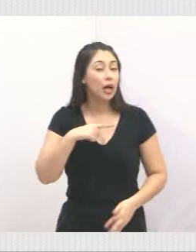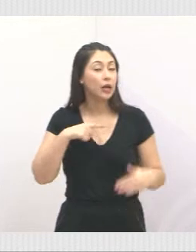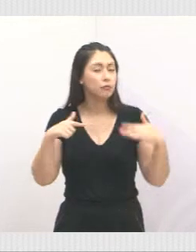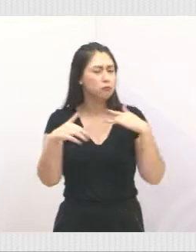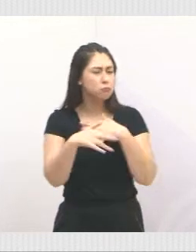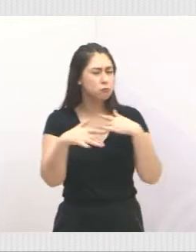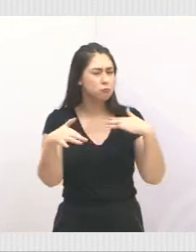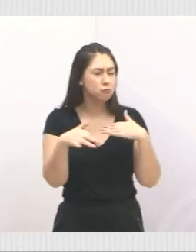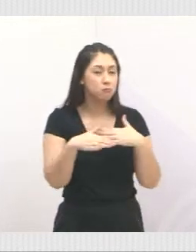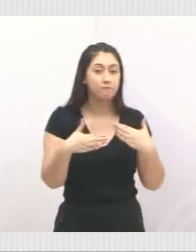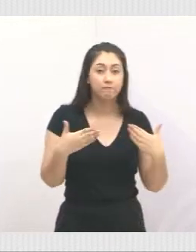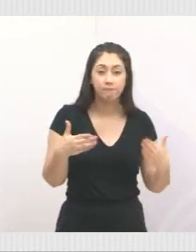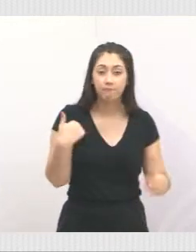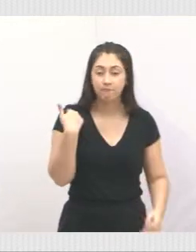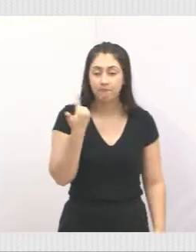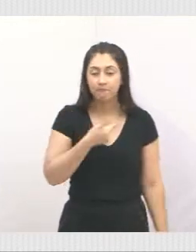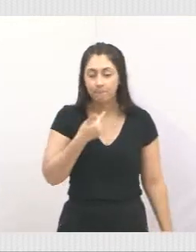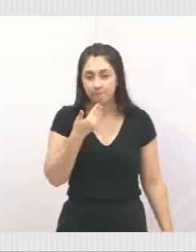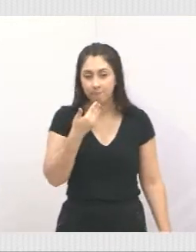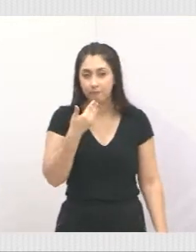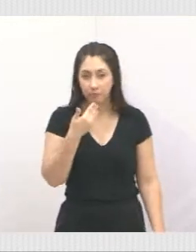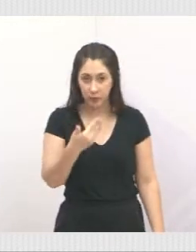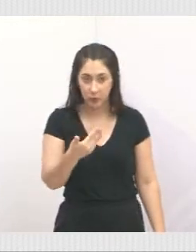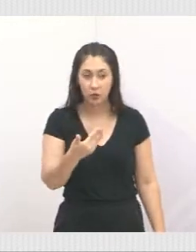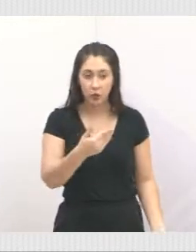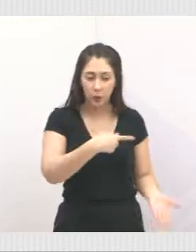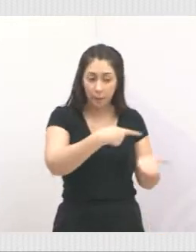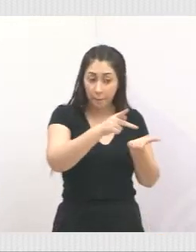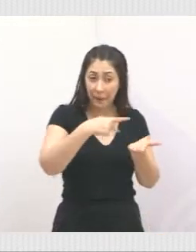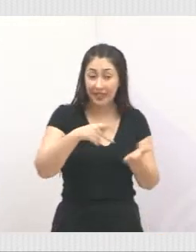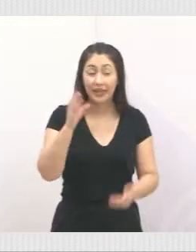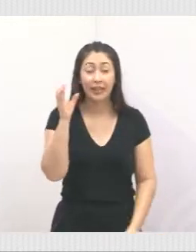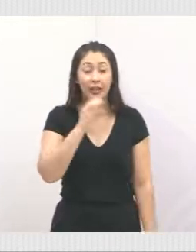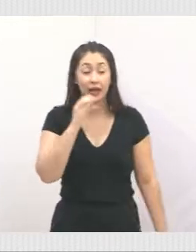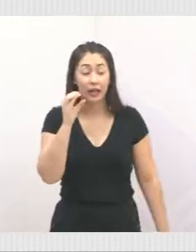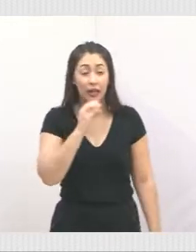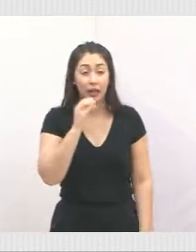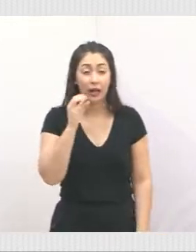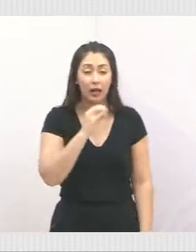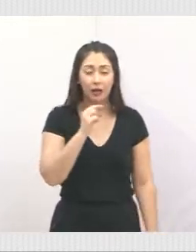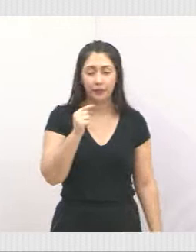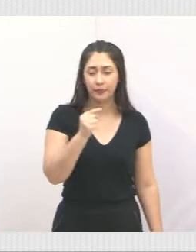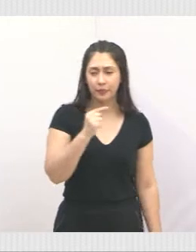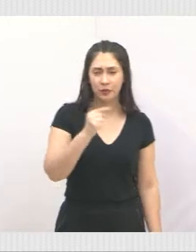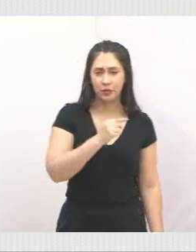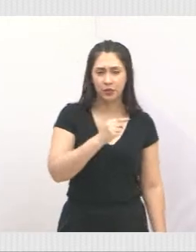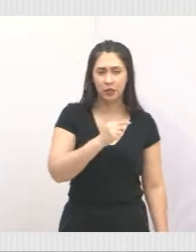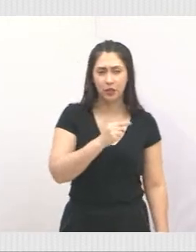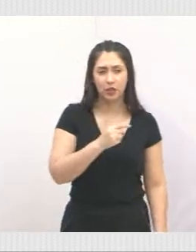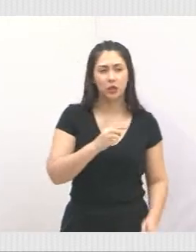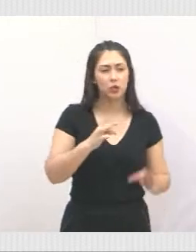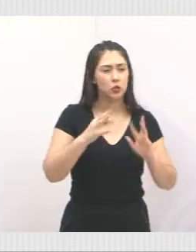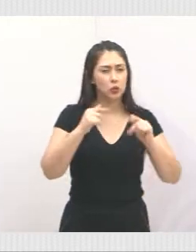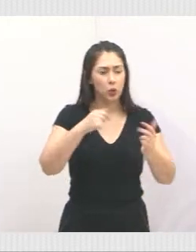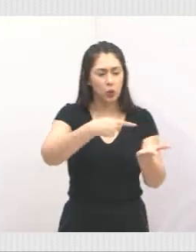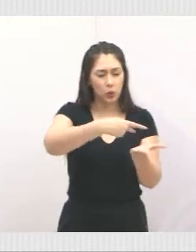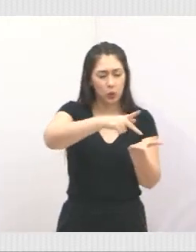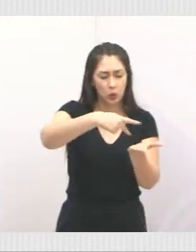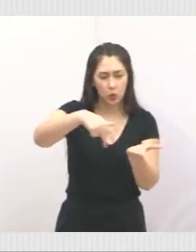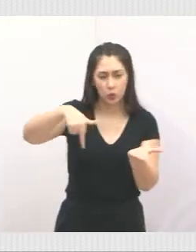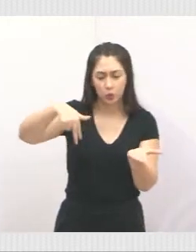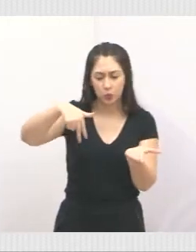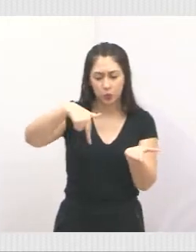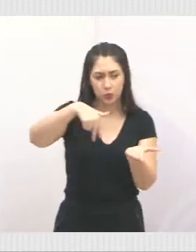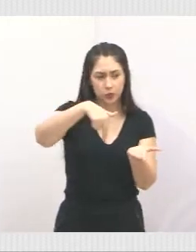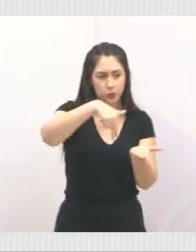Então, estamos solicitando que seja feita o mais rápido possível a pintura de todas as faixas de